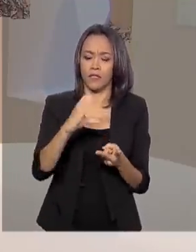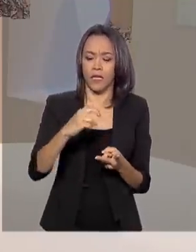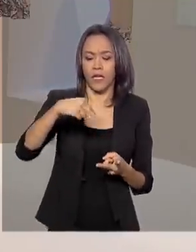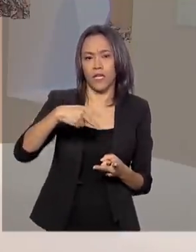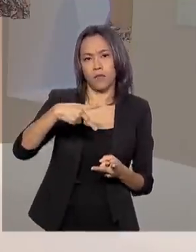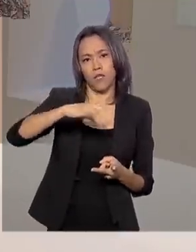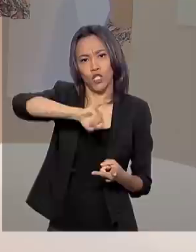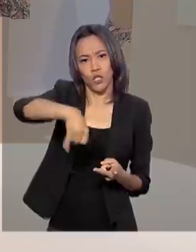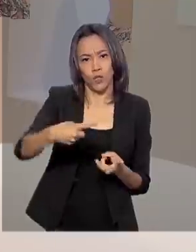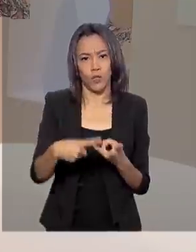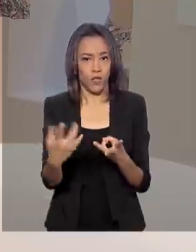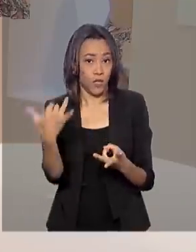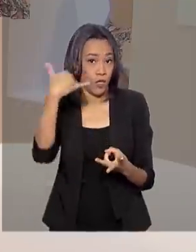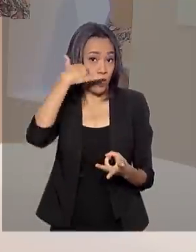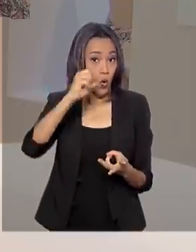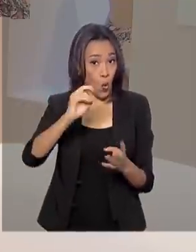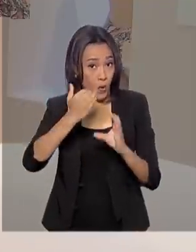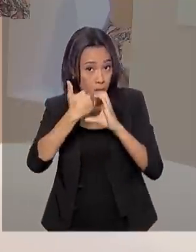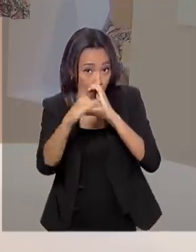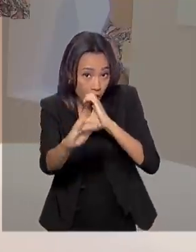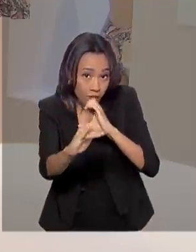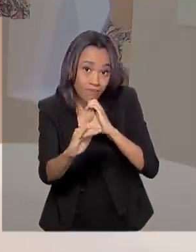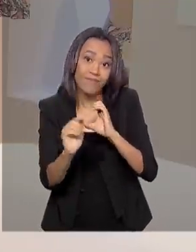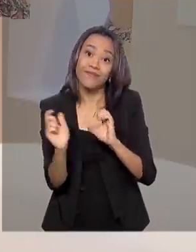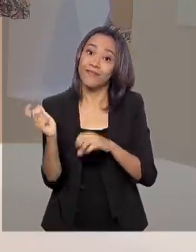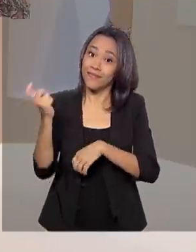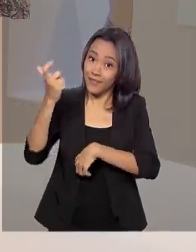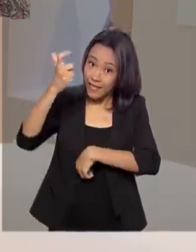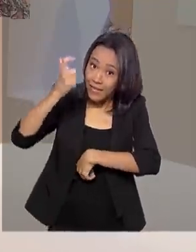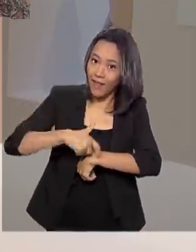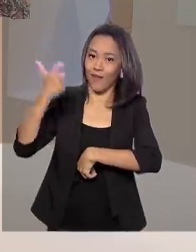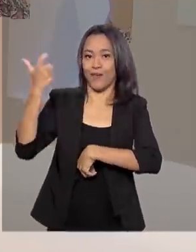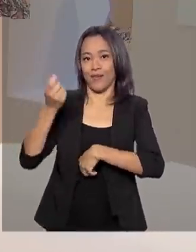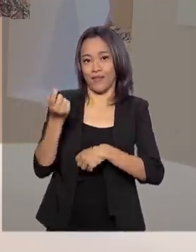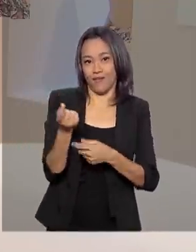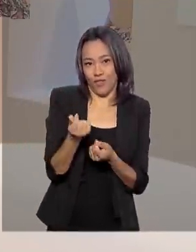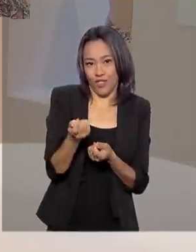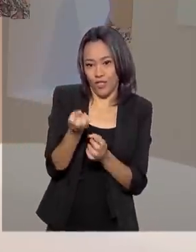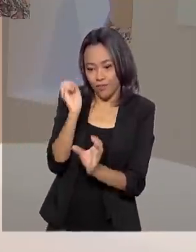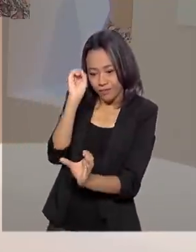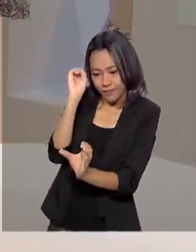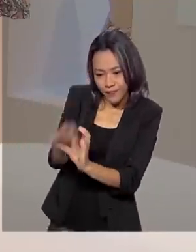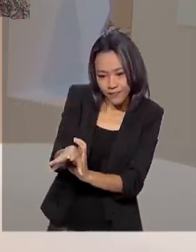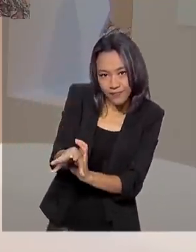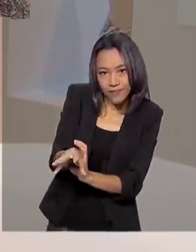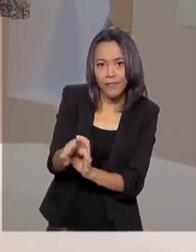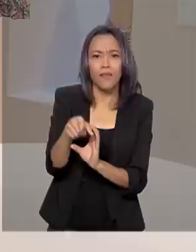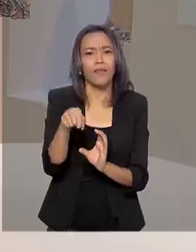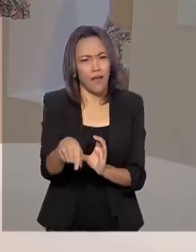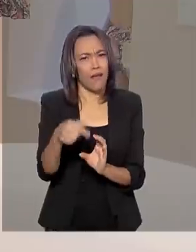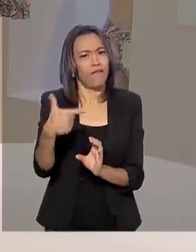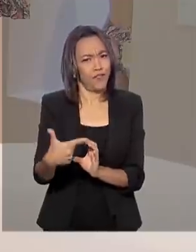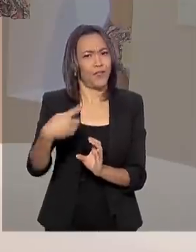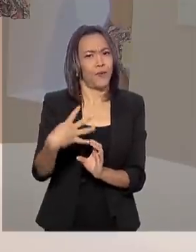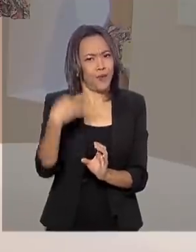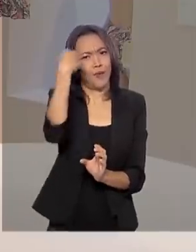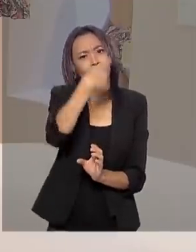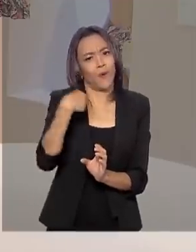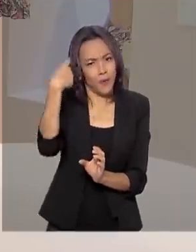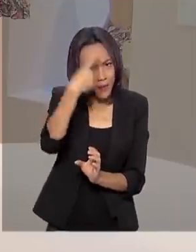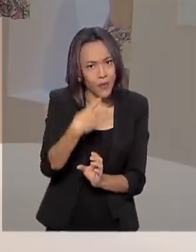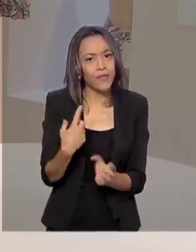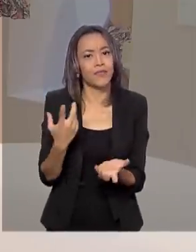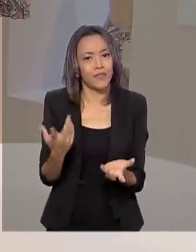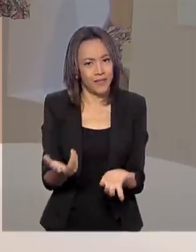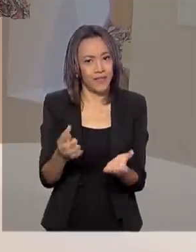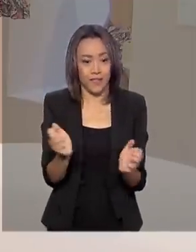número de telefone ou e-mail, a transferência será feita na hora. O sistema estará disponível 24 horas por dia,